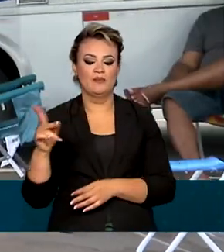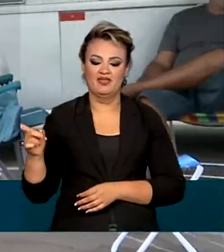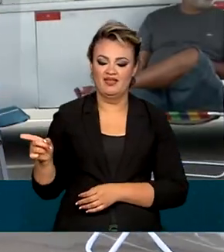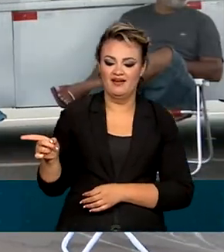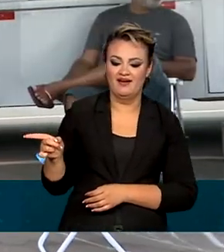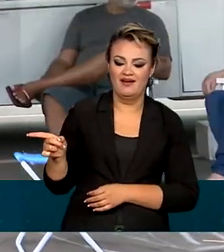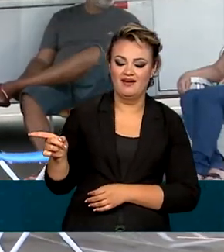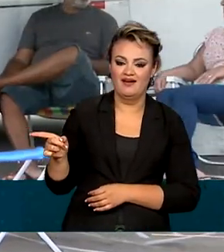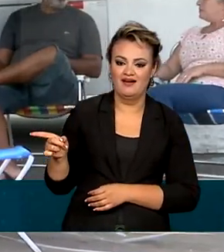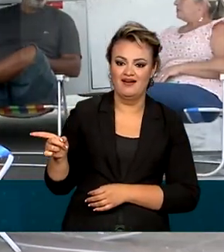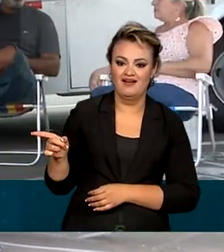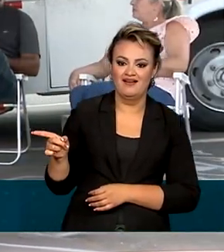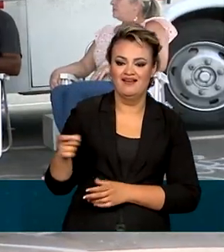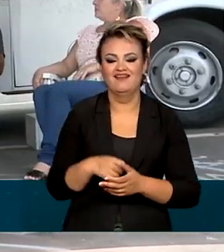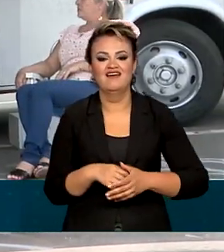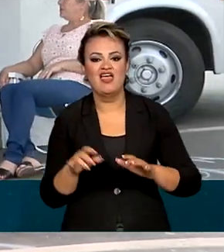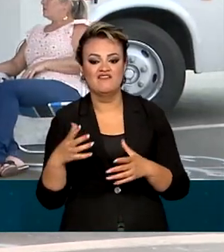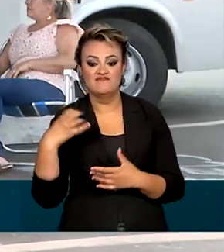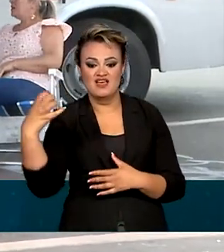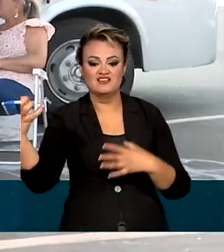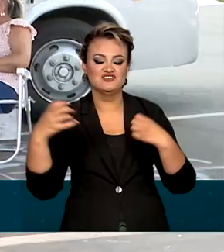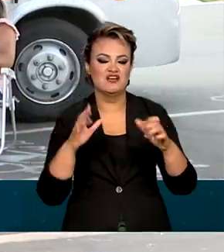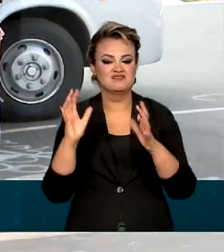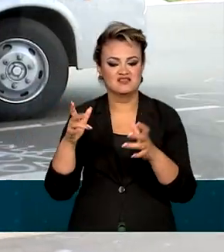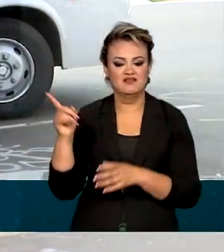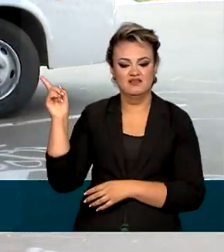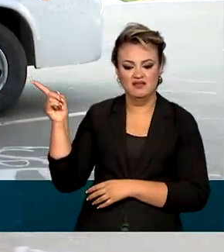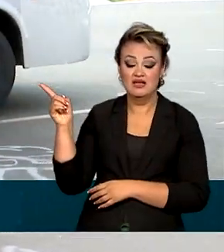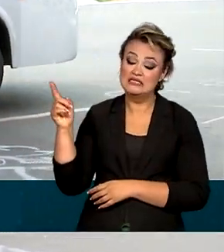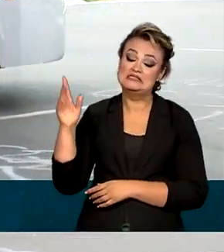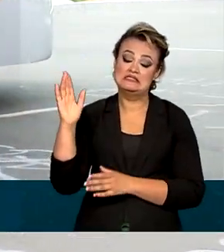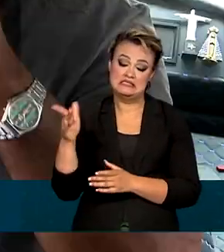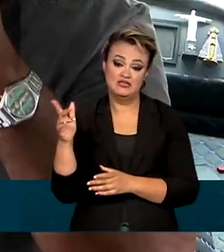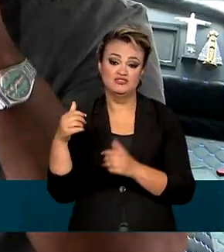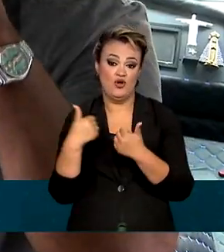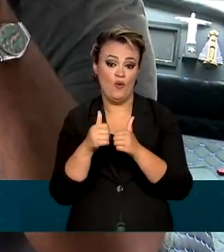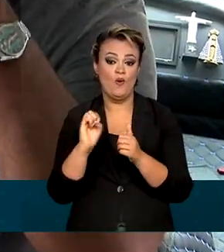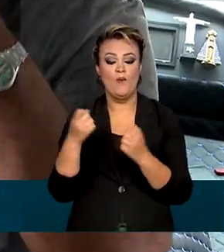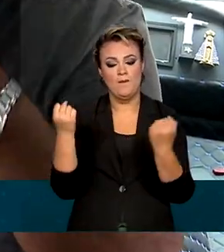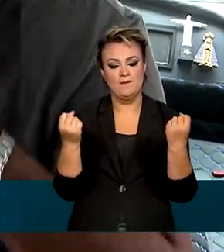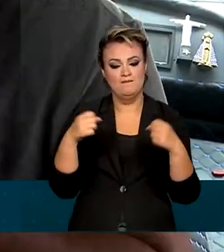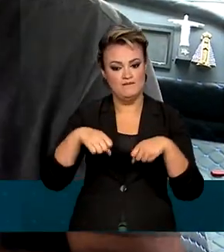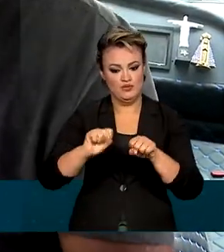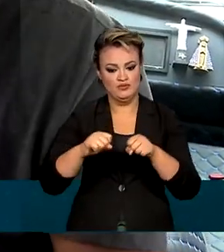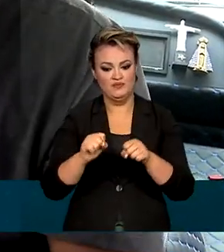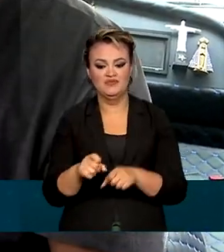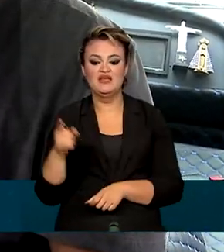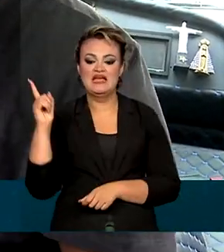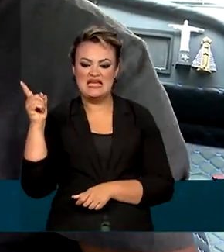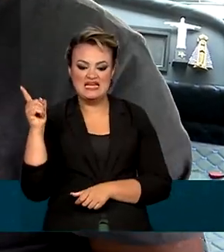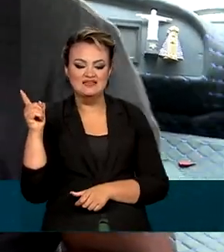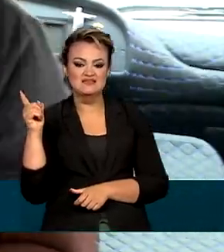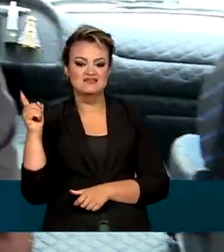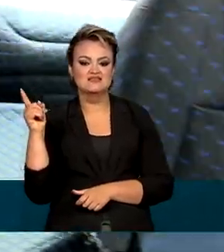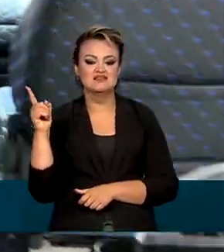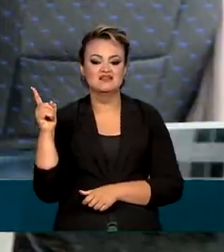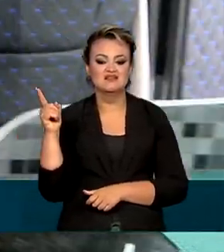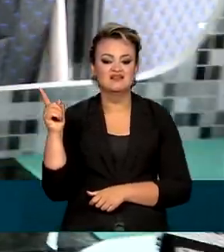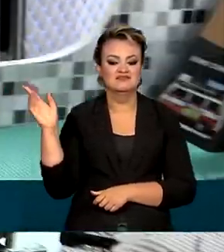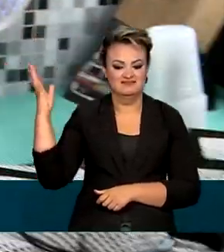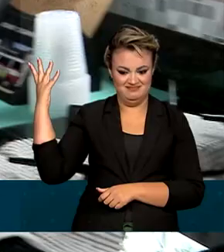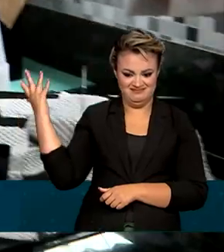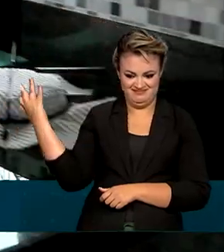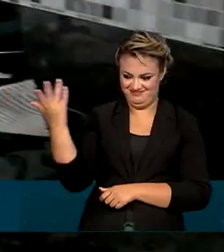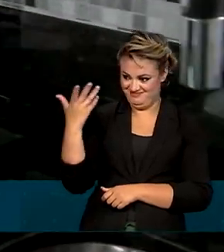veículos de recreação, como trailers e motorhomes. Esse casal está na estrada, ou melhor,